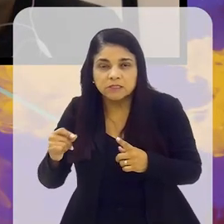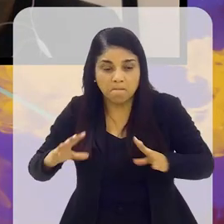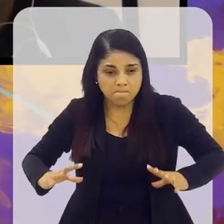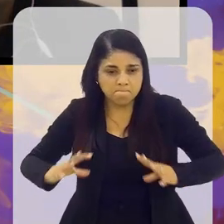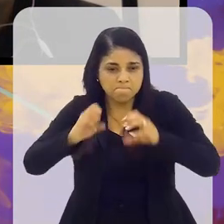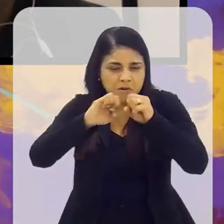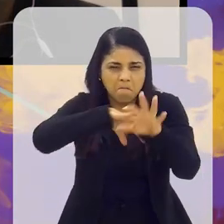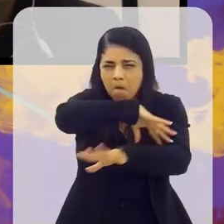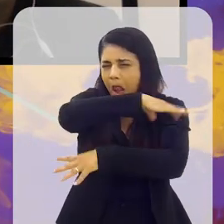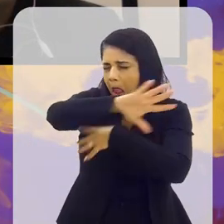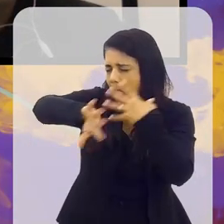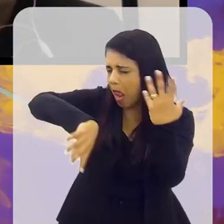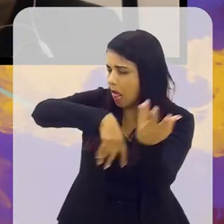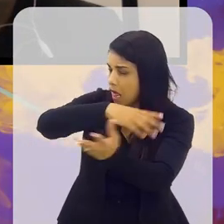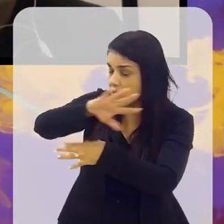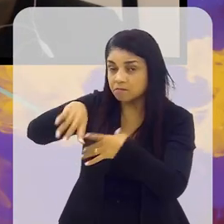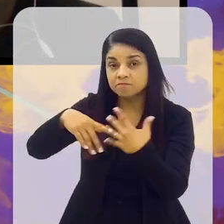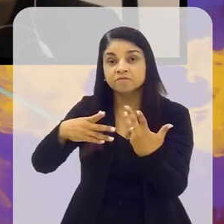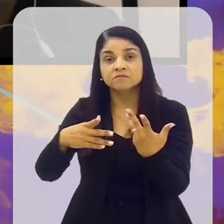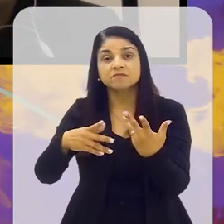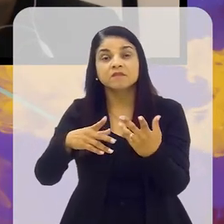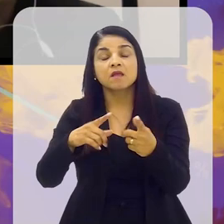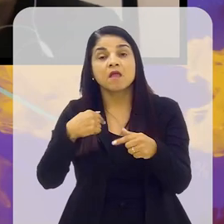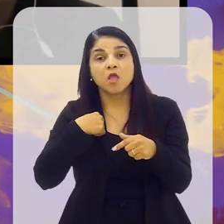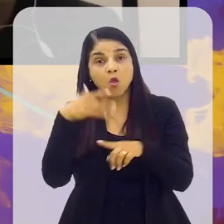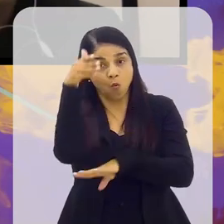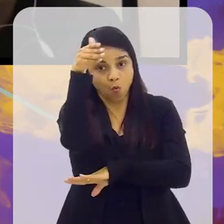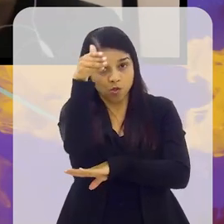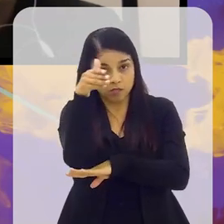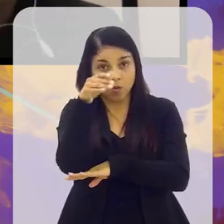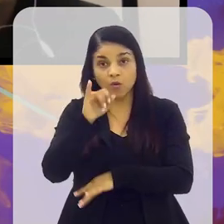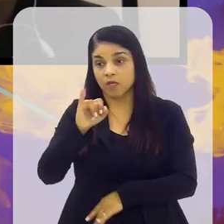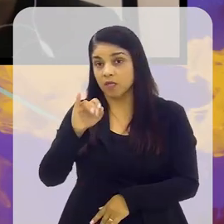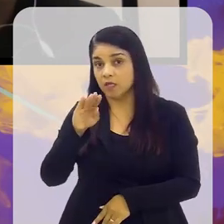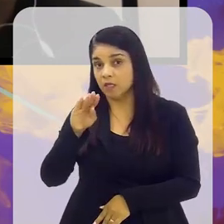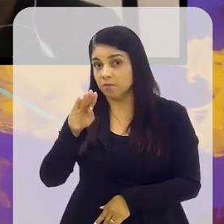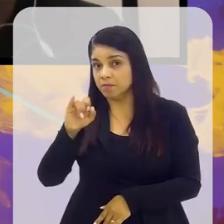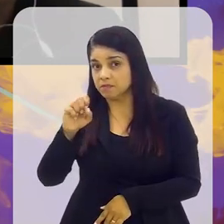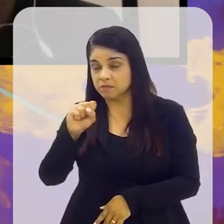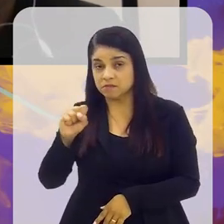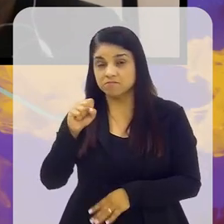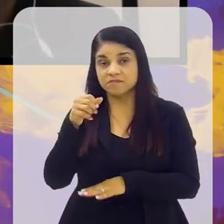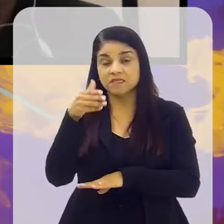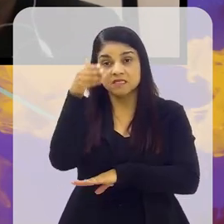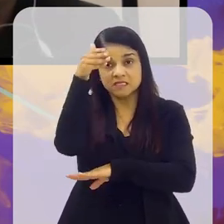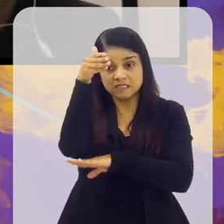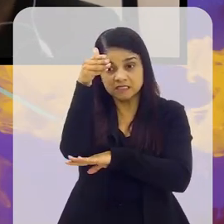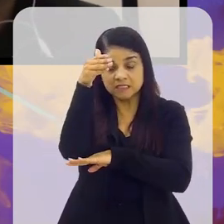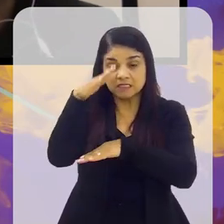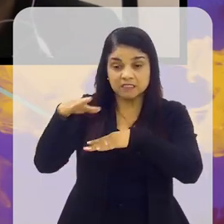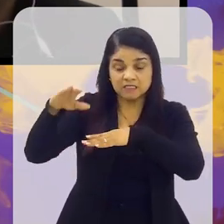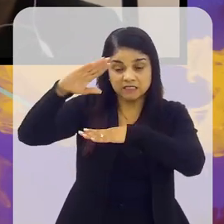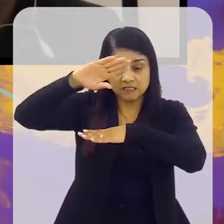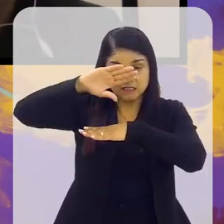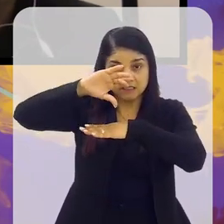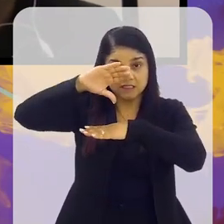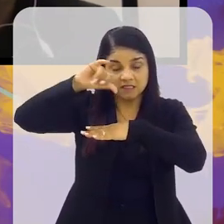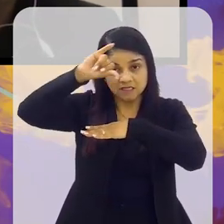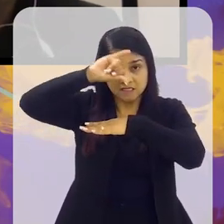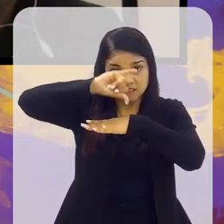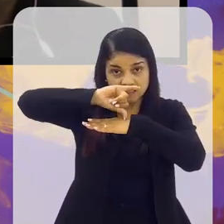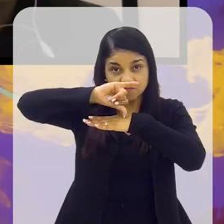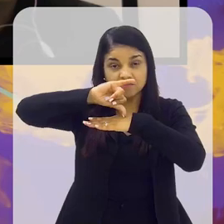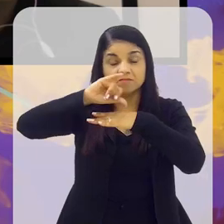era generalizada. E depois, porque eu estava no Hotel Ibis, que fica em cima da estação de Colônia,